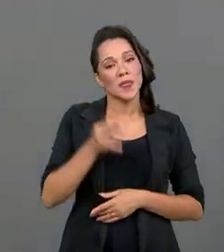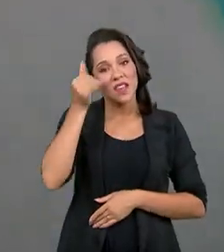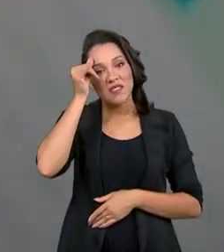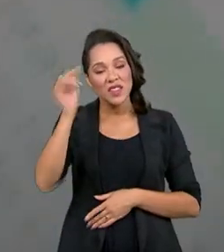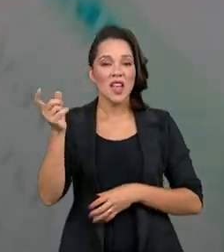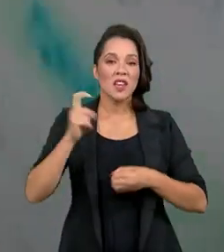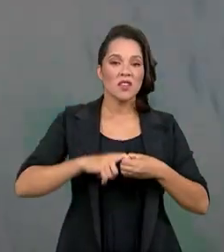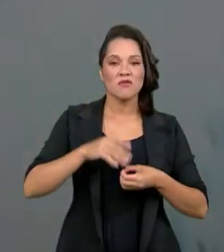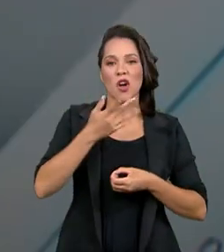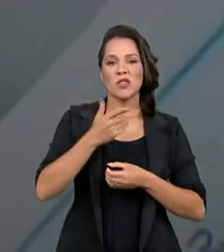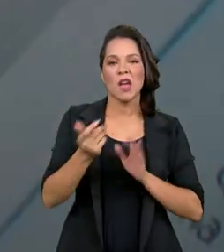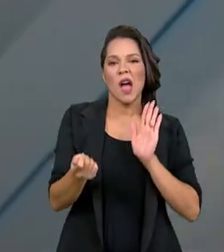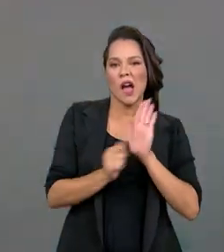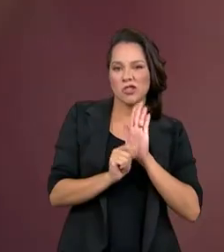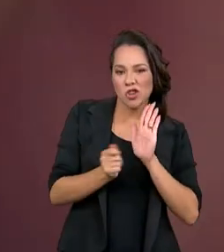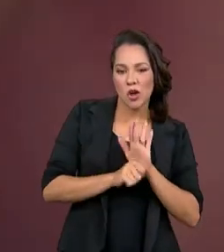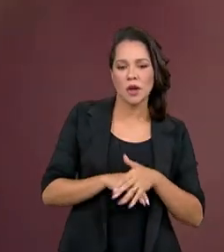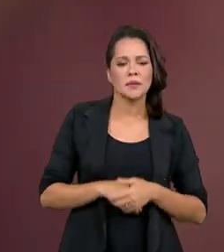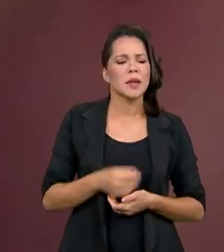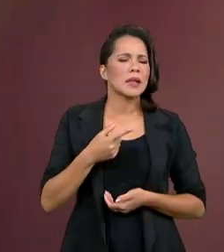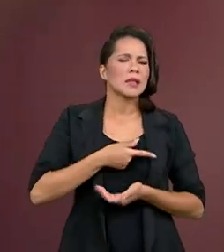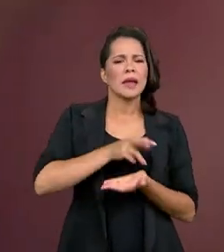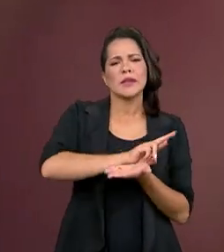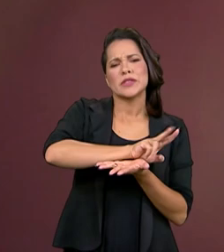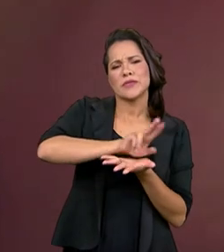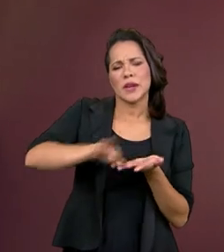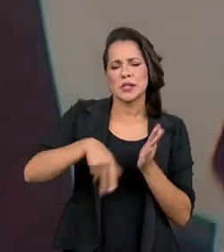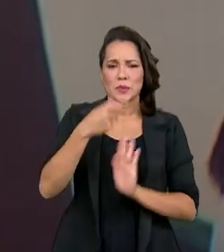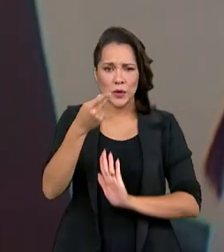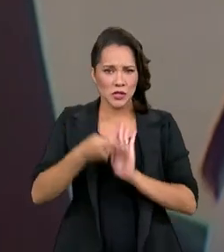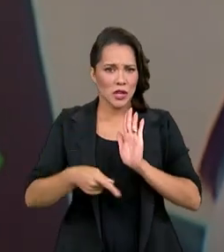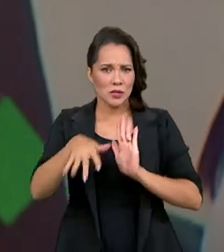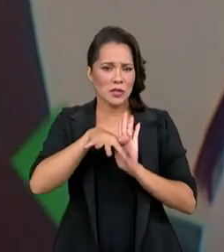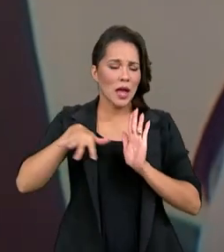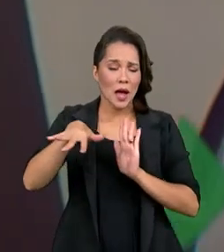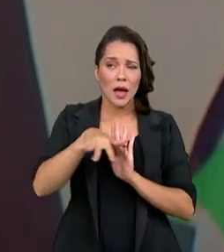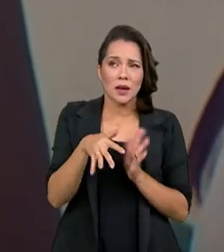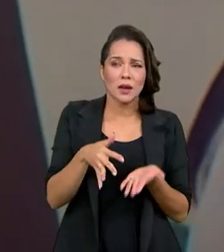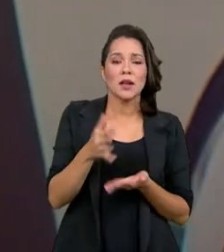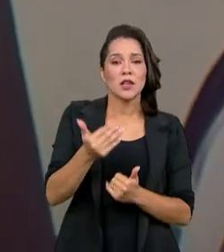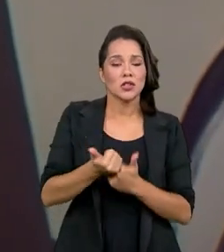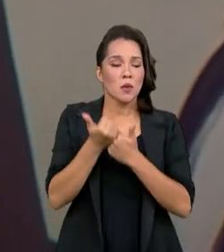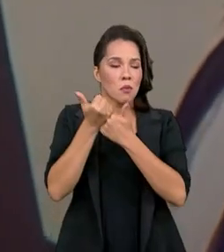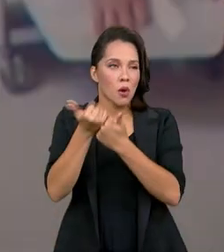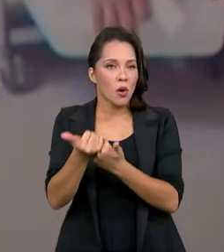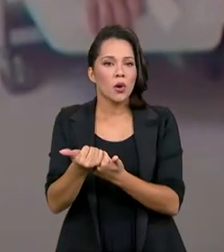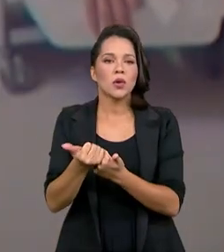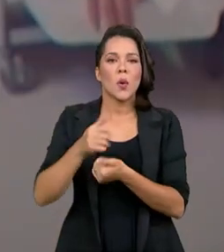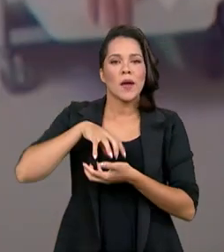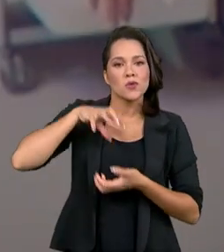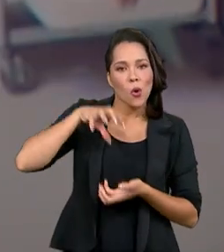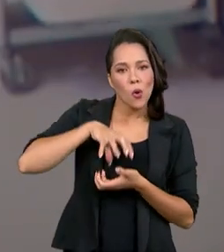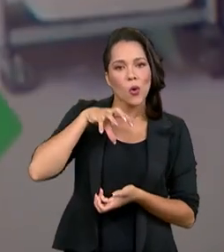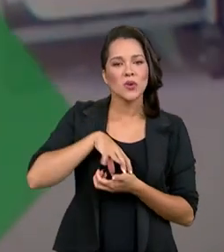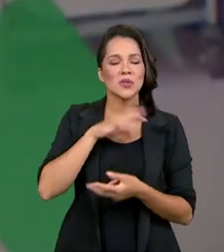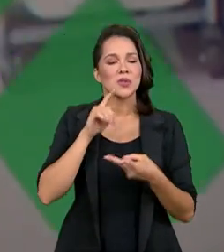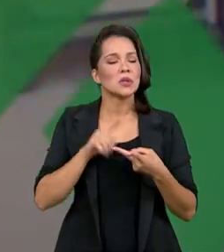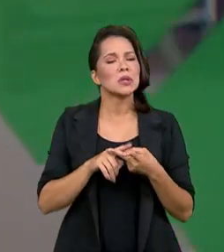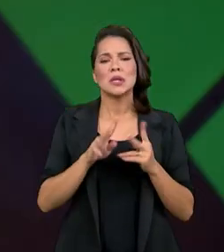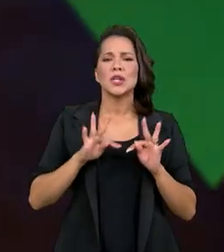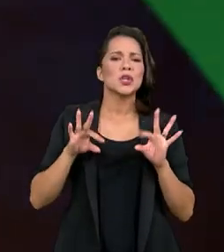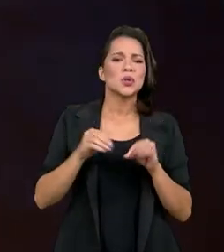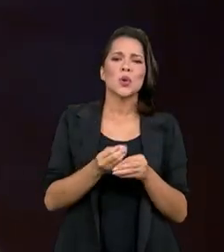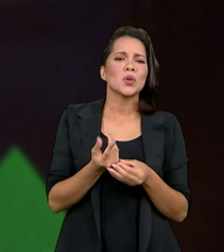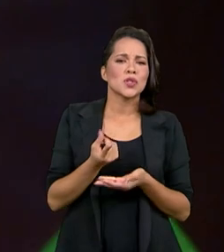o retorno à drogadição. Existem vários projetos, projetos na área de apoio a idosos, e todo